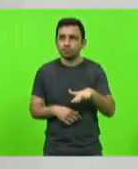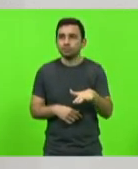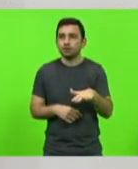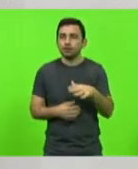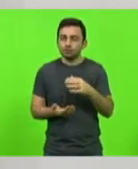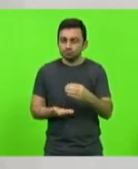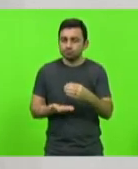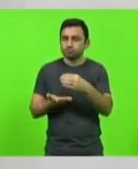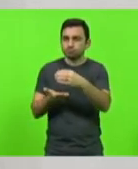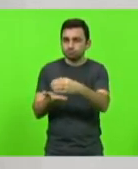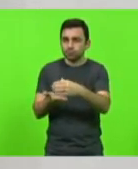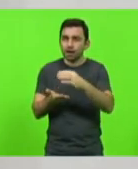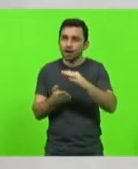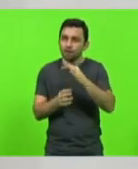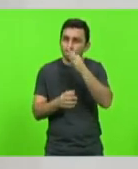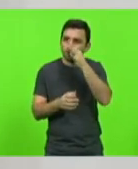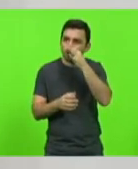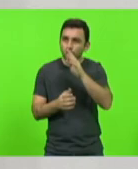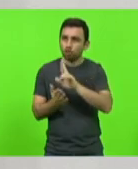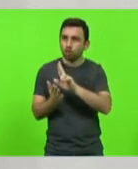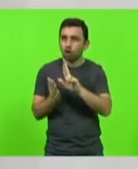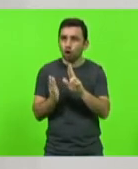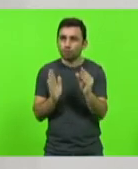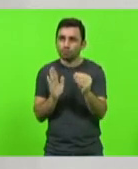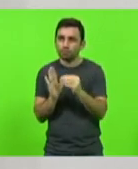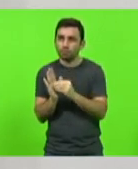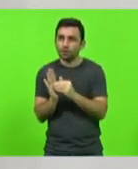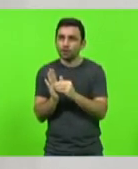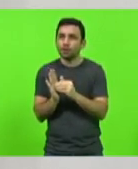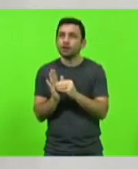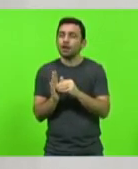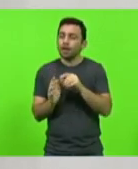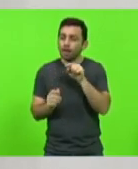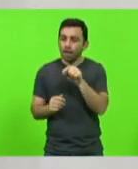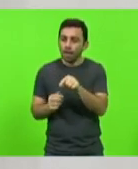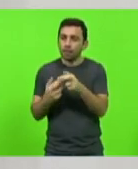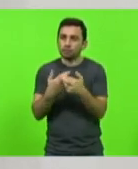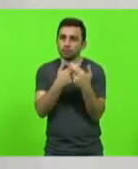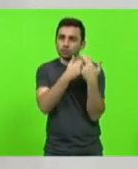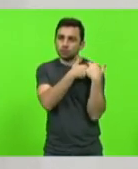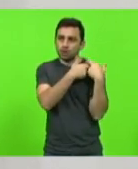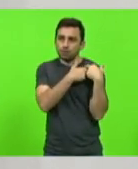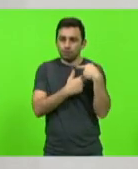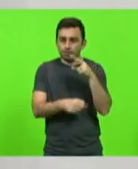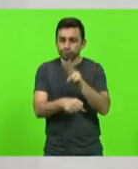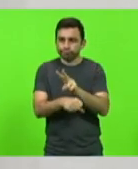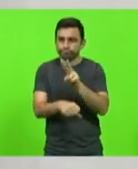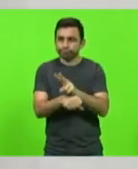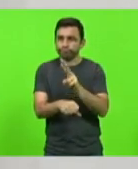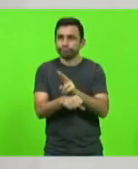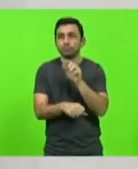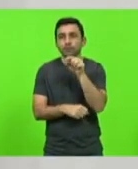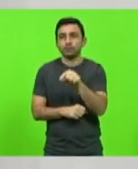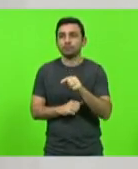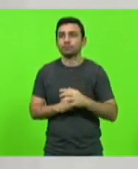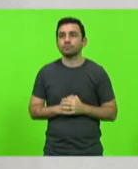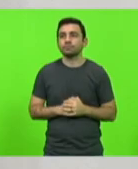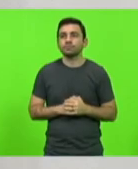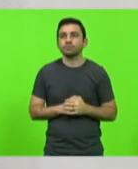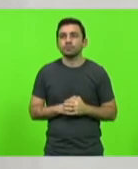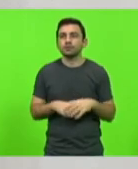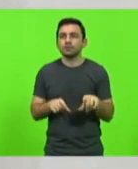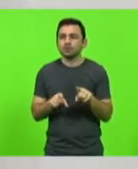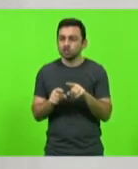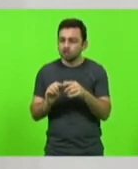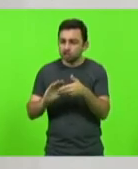mudinha de planta com o seu nome e fica responsável por cuidar do pé, tirando as ervas